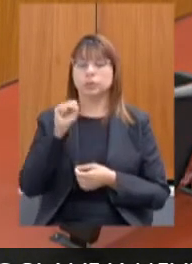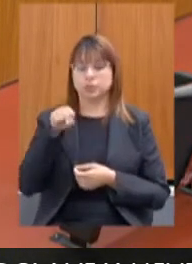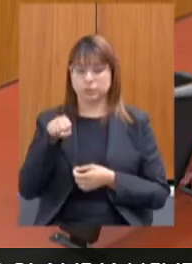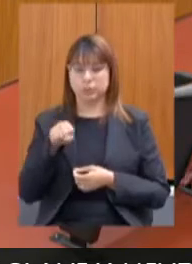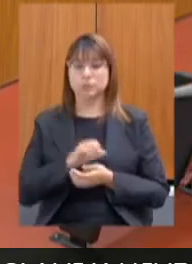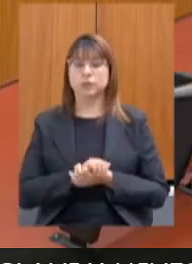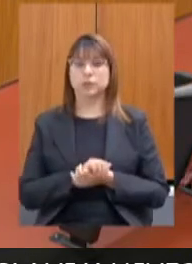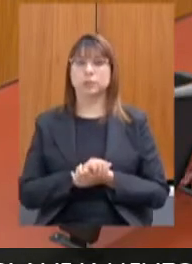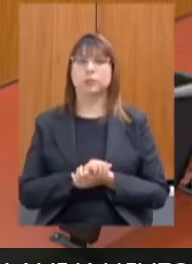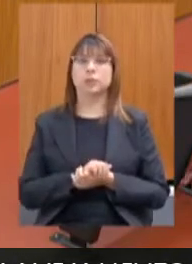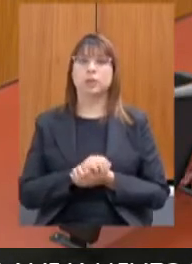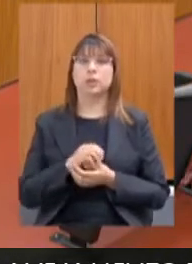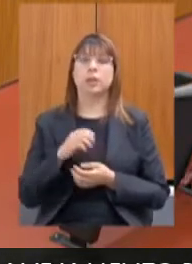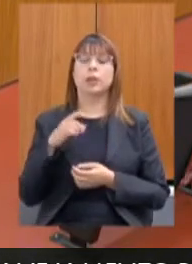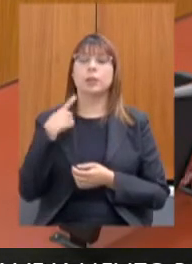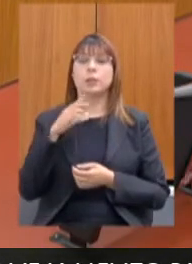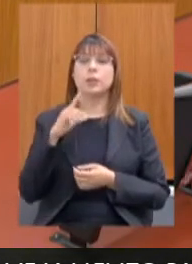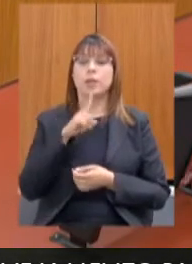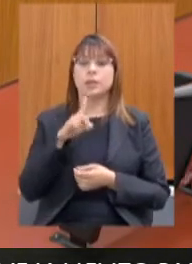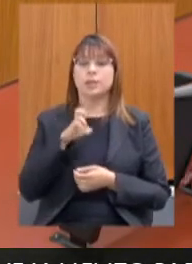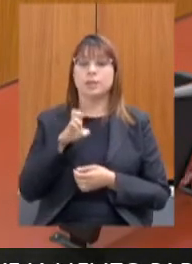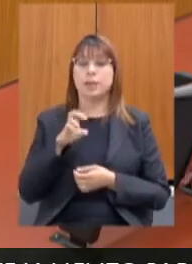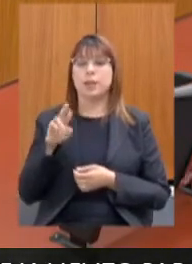deputado Zé Reis